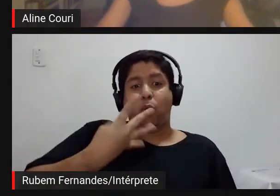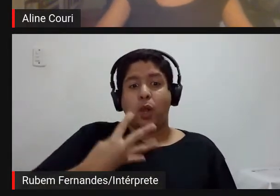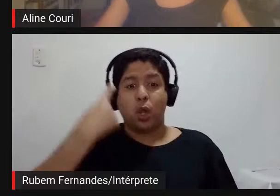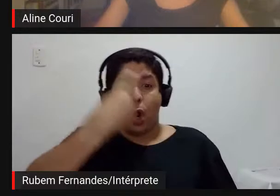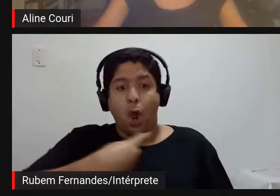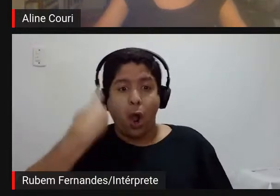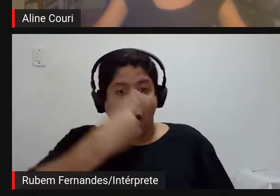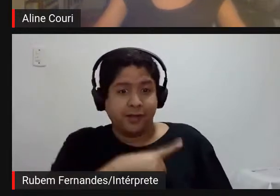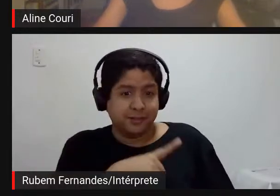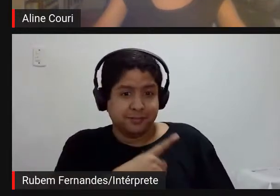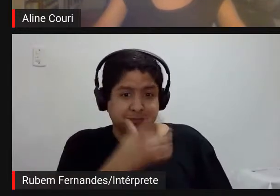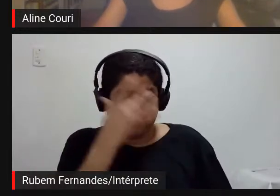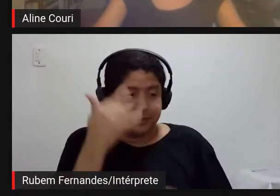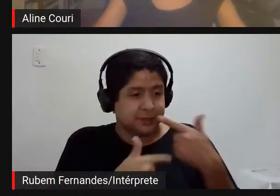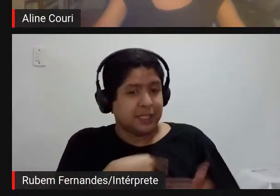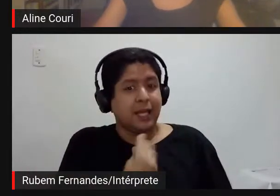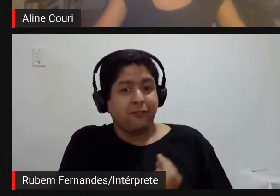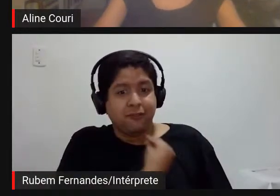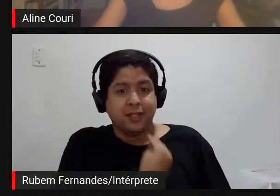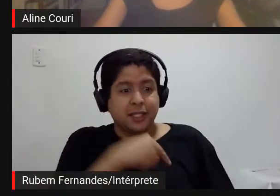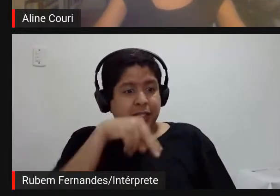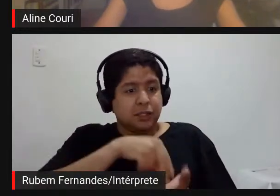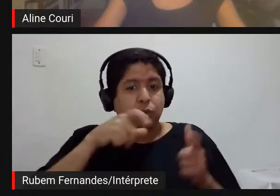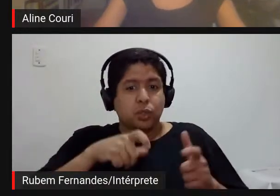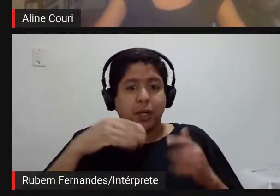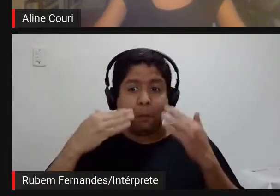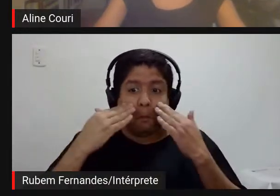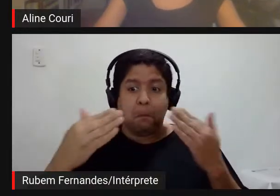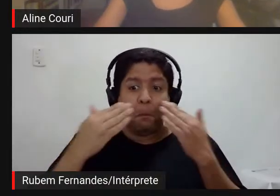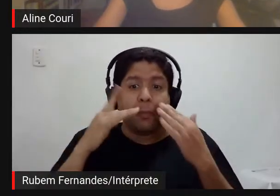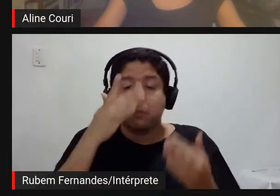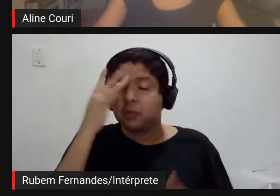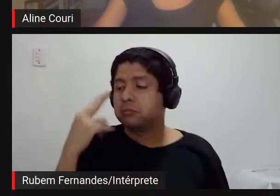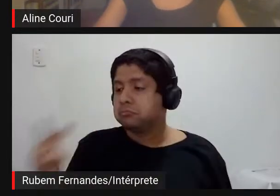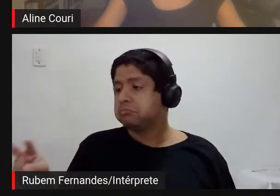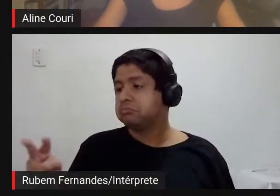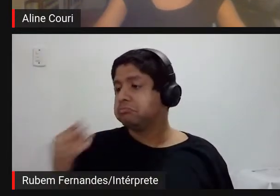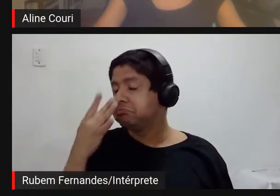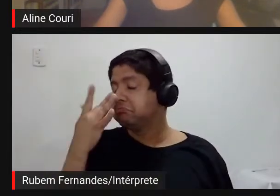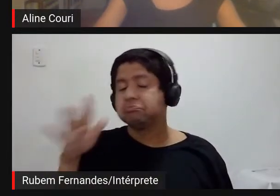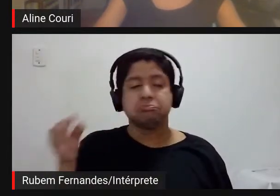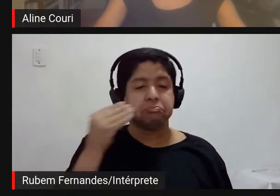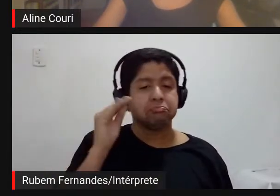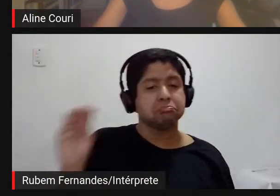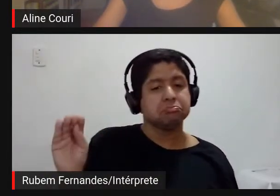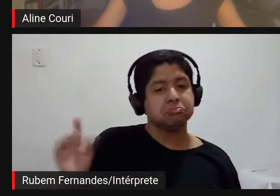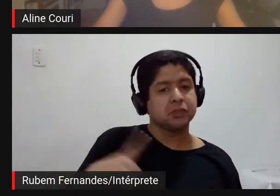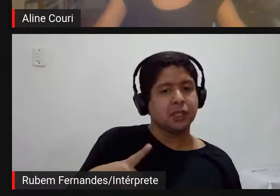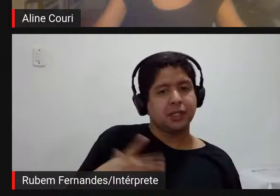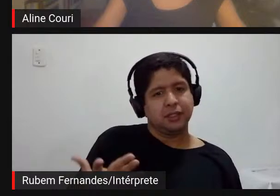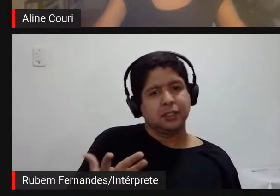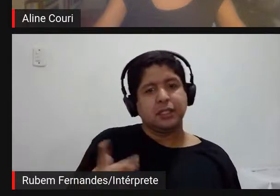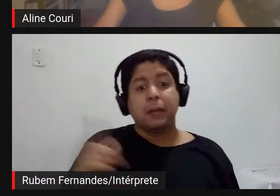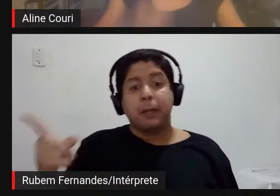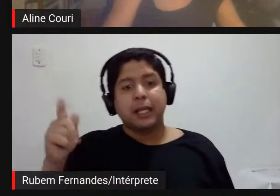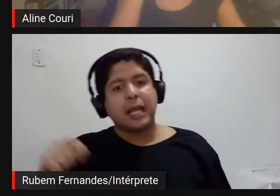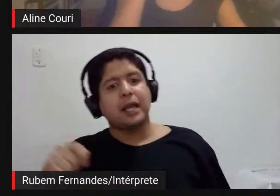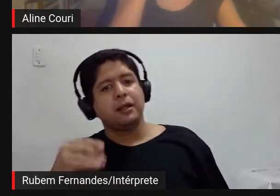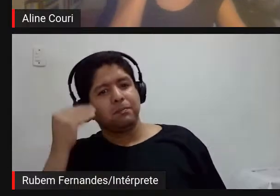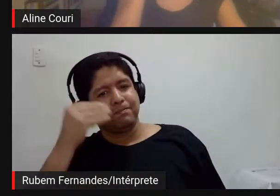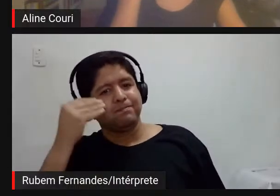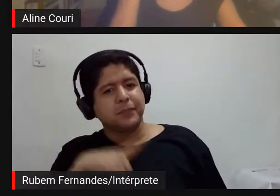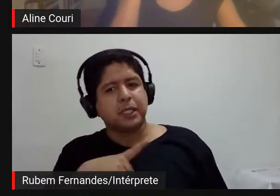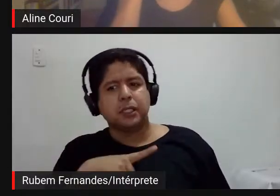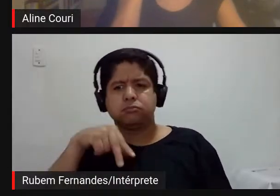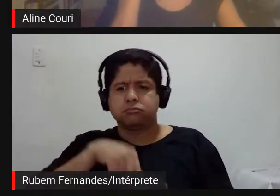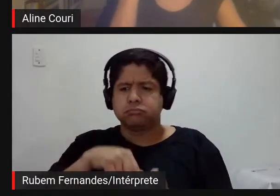né passando uma vida ali dentro daquelas exposições e ninguém nem lembra assim para poder chamar para vivenciar alguma coisa aí mas estão ali